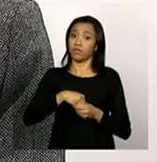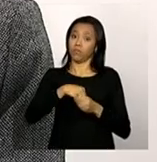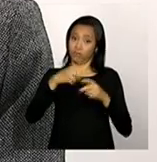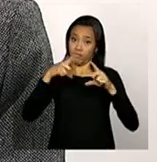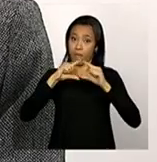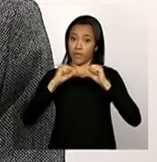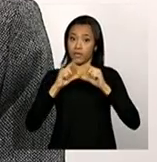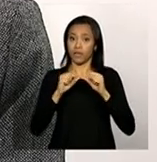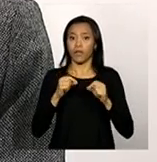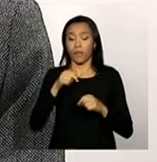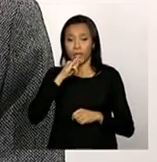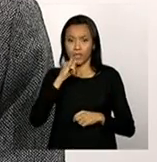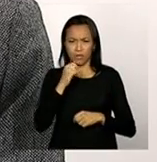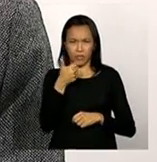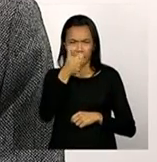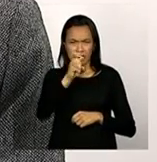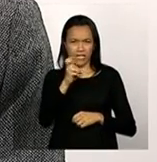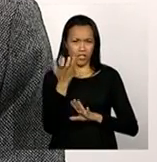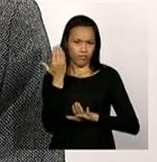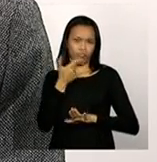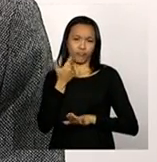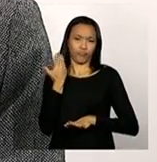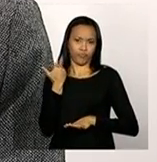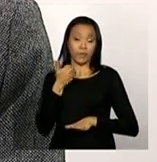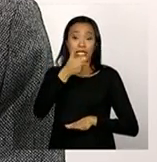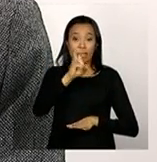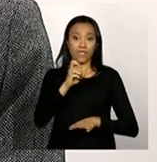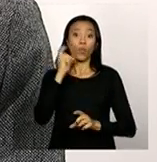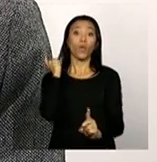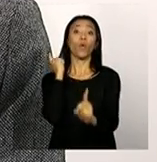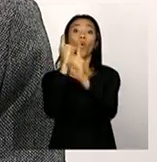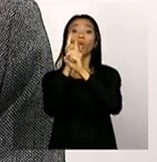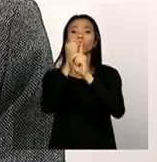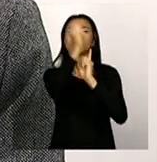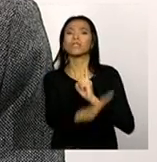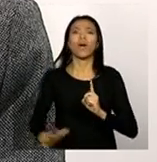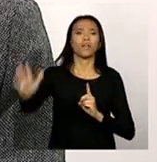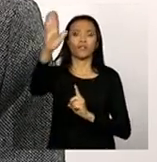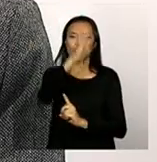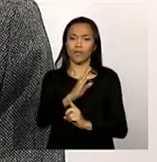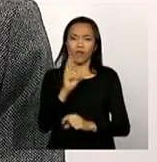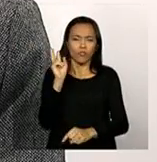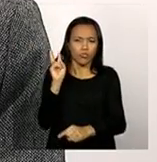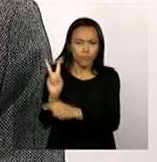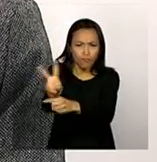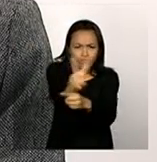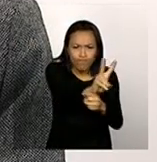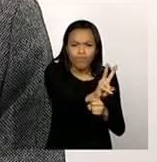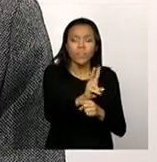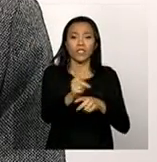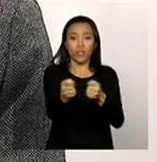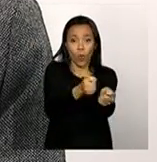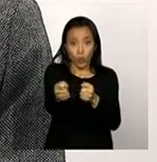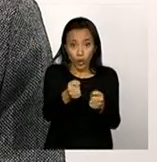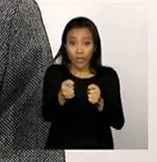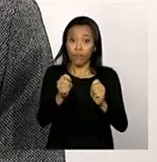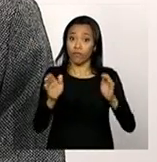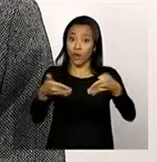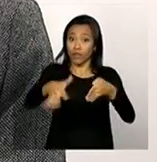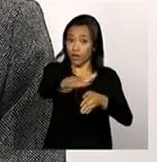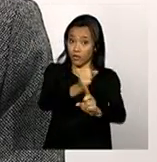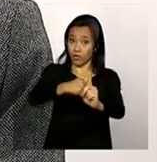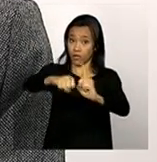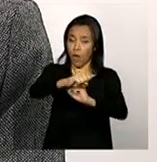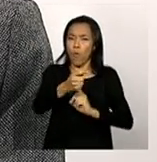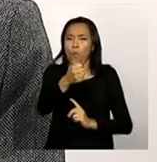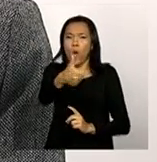realizamos aqui em Brasília o Encontro Nacional de Monitoramento e Vigilância Sócio-Assistencial. Tivemos a participação